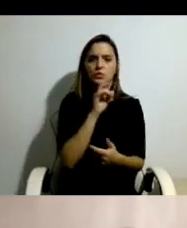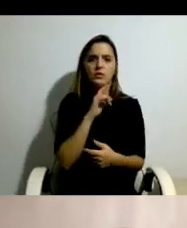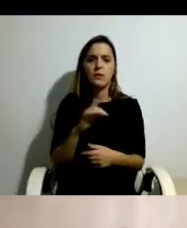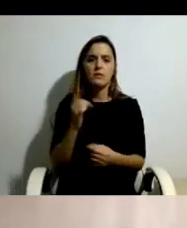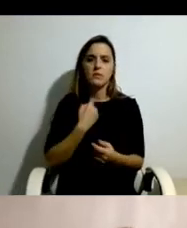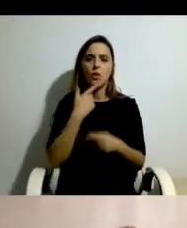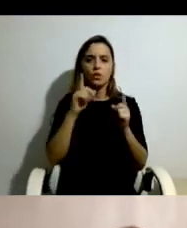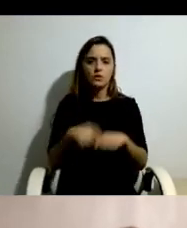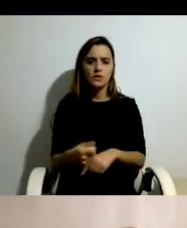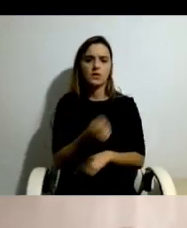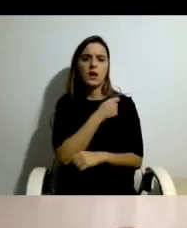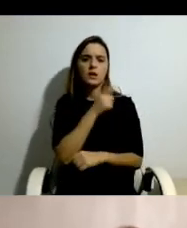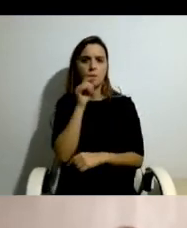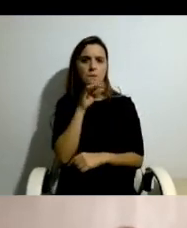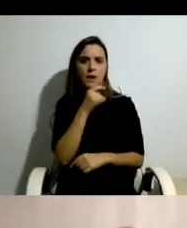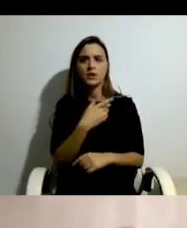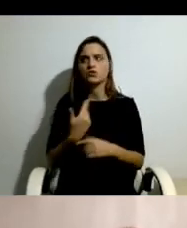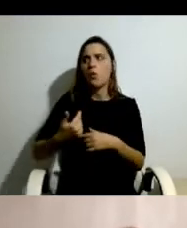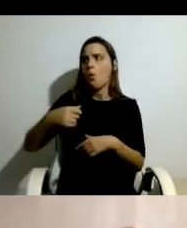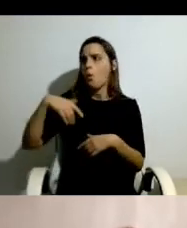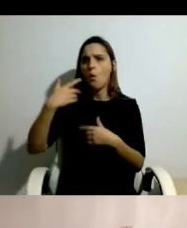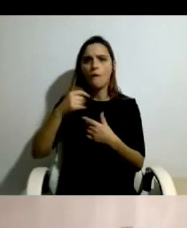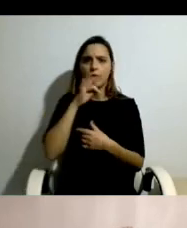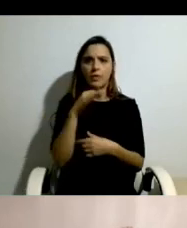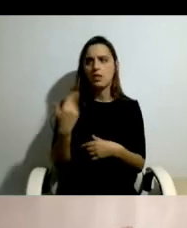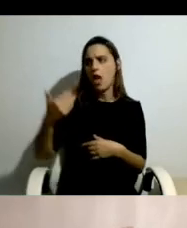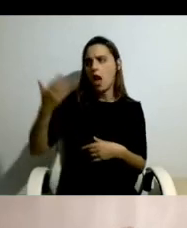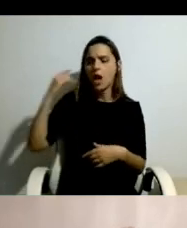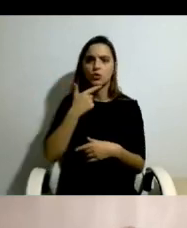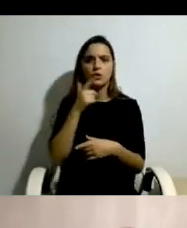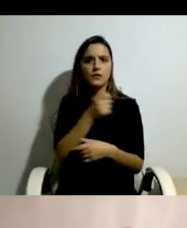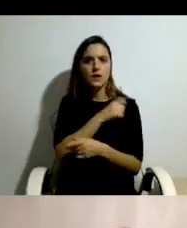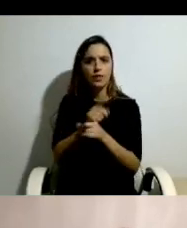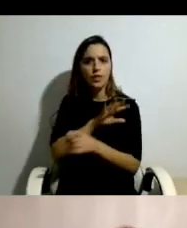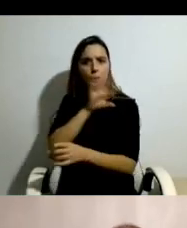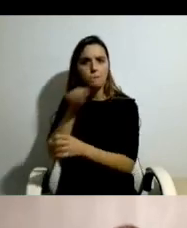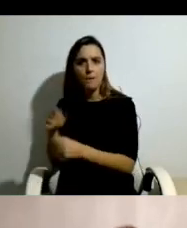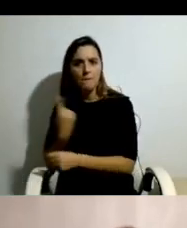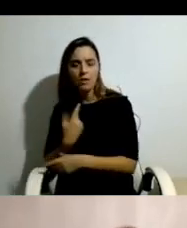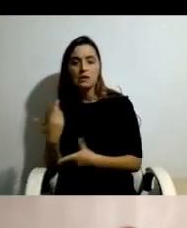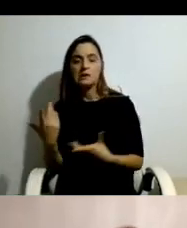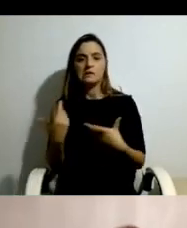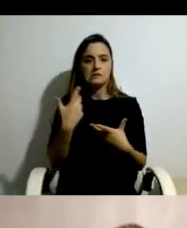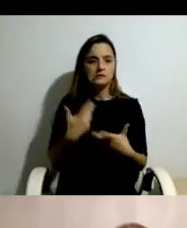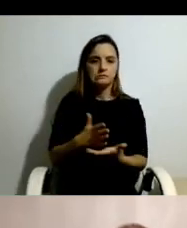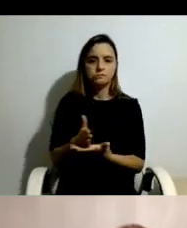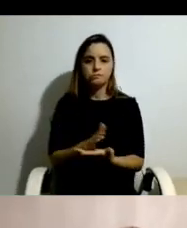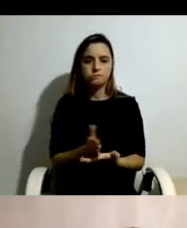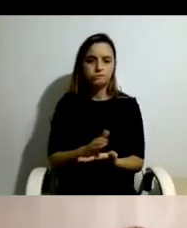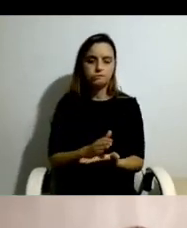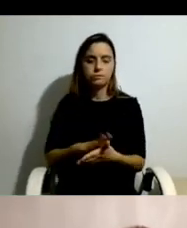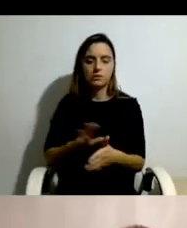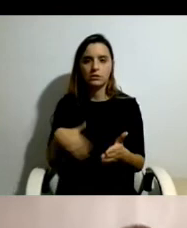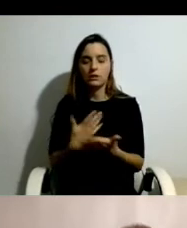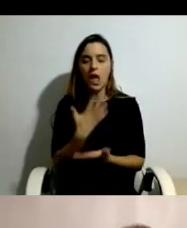onde vivíamos, dos nossos familiares, voltar a ter um modelo de apoio convencional? Portanto, isto criou uma grande insegurança